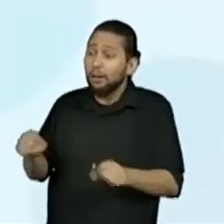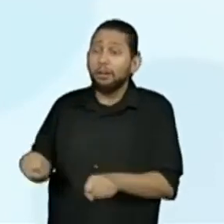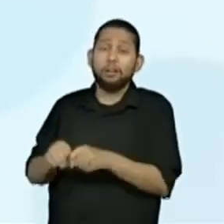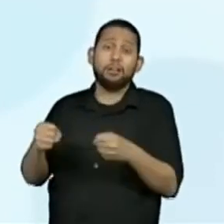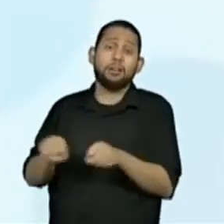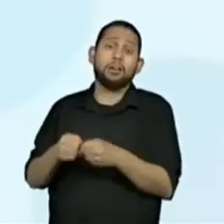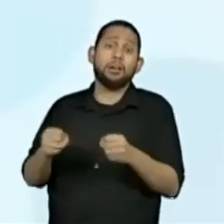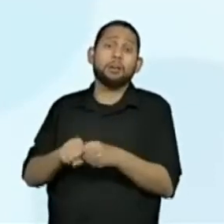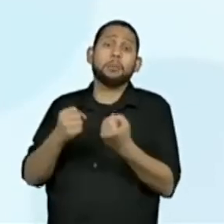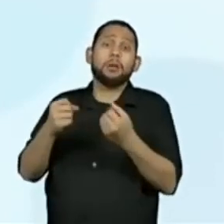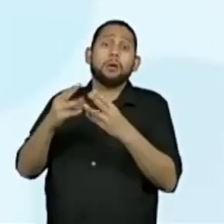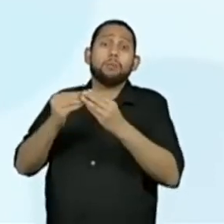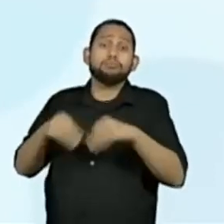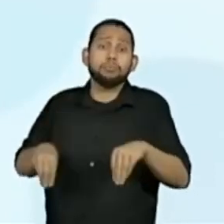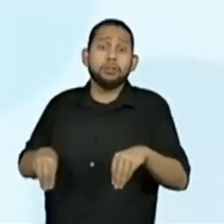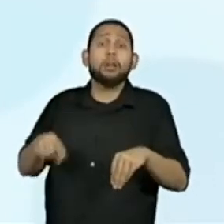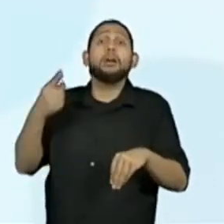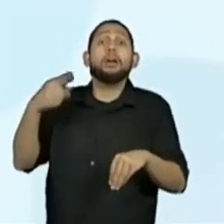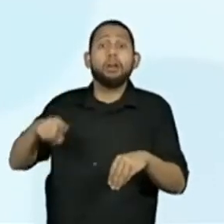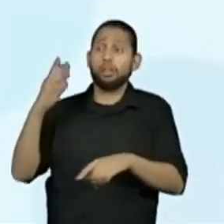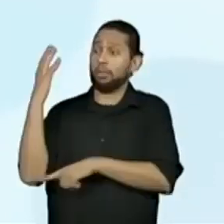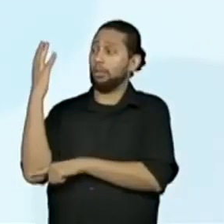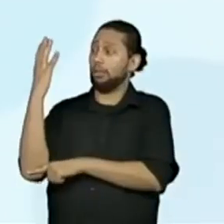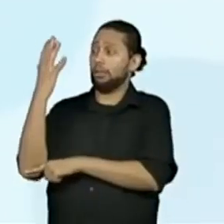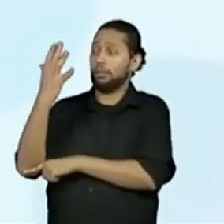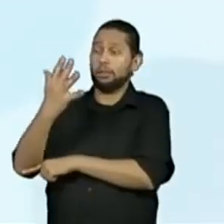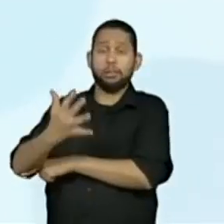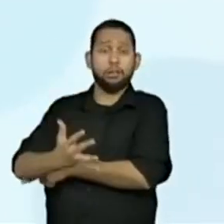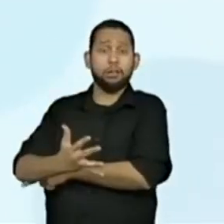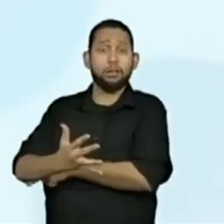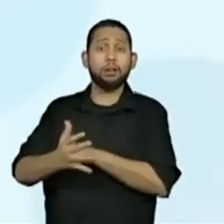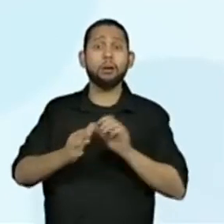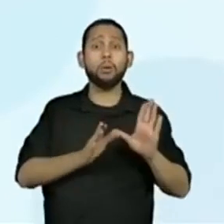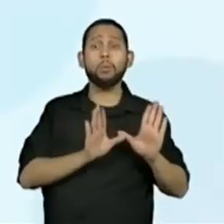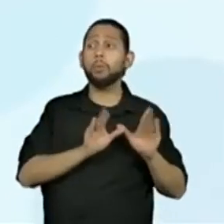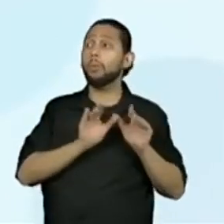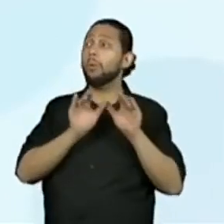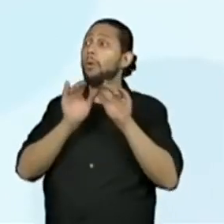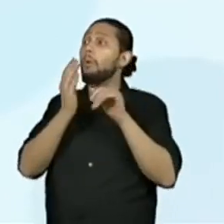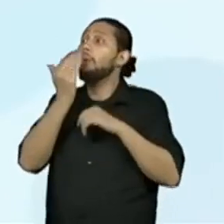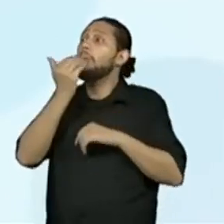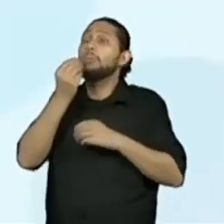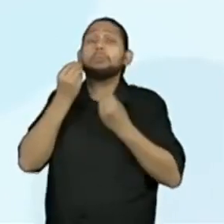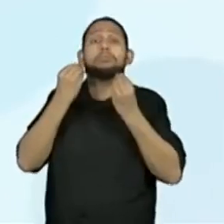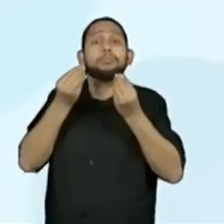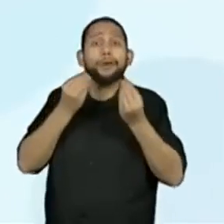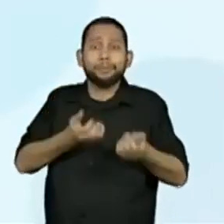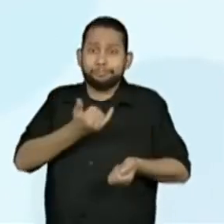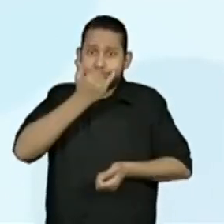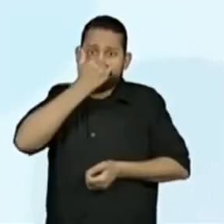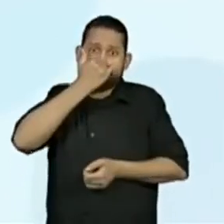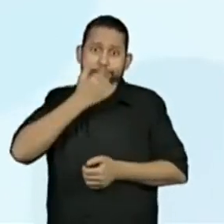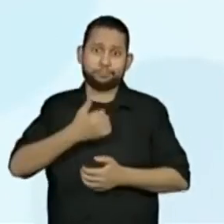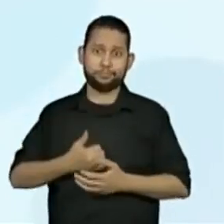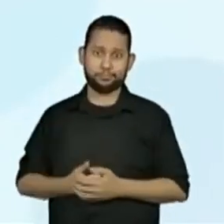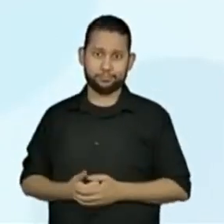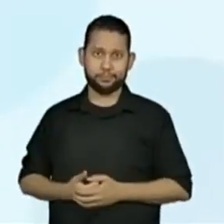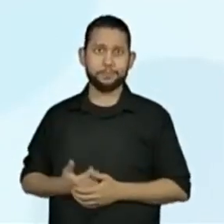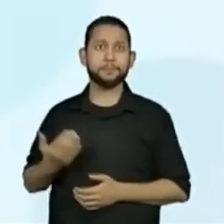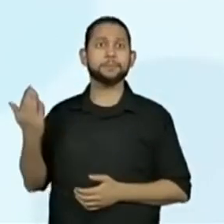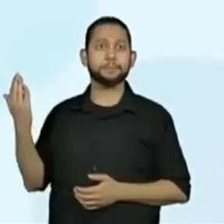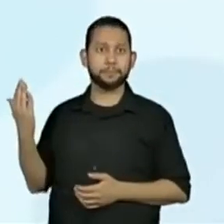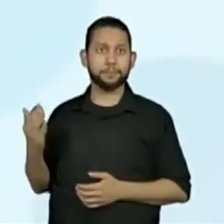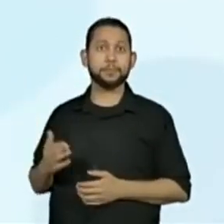os abrigos e os alimentos desses insetos. Então, olha só, mais uma justificativa aí no texto.